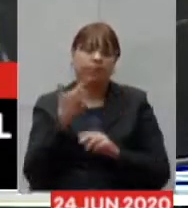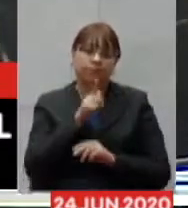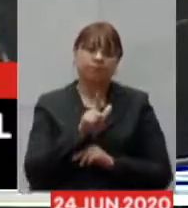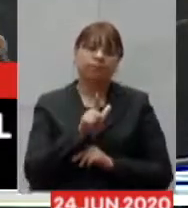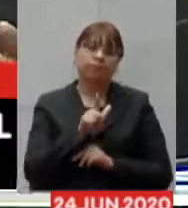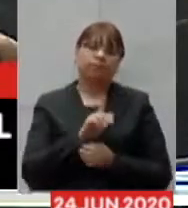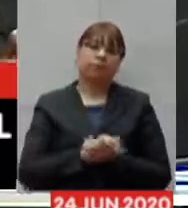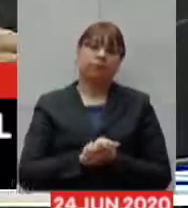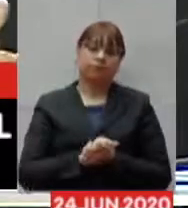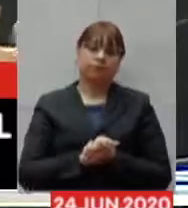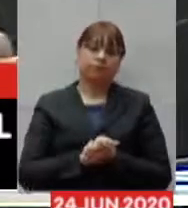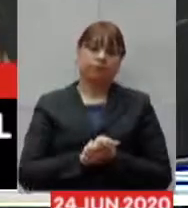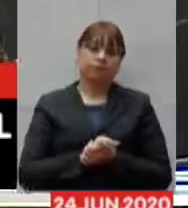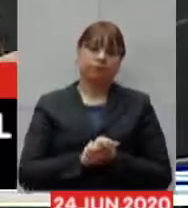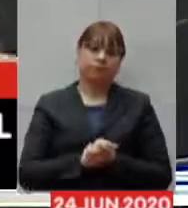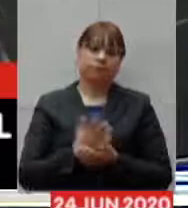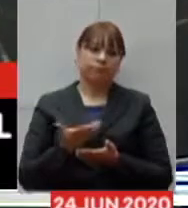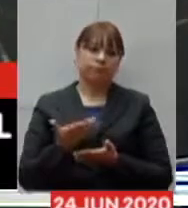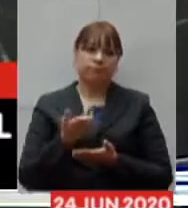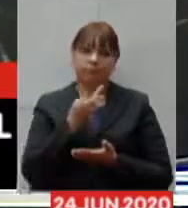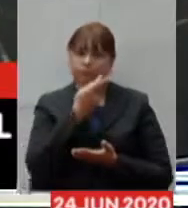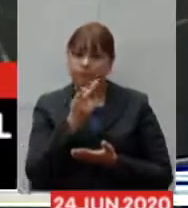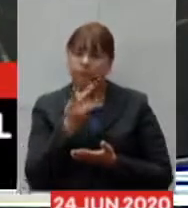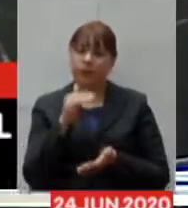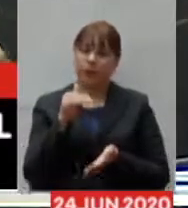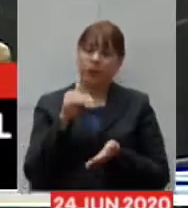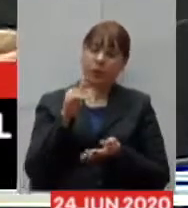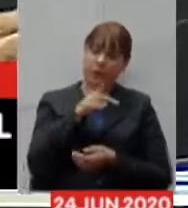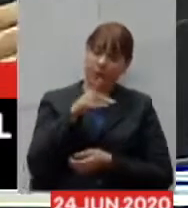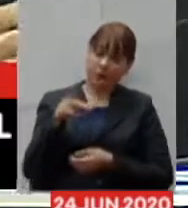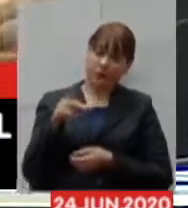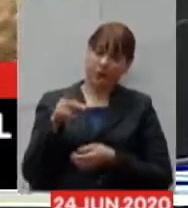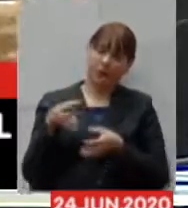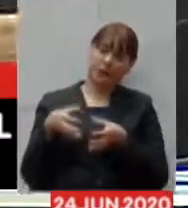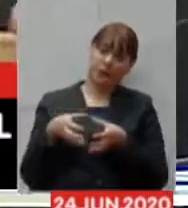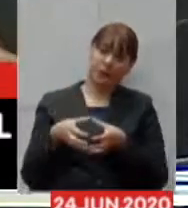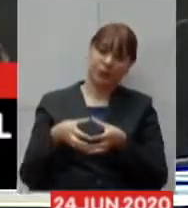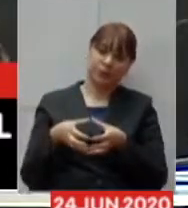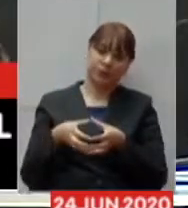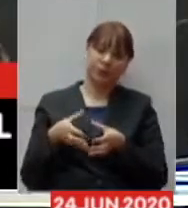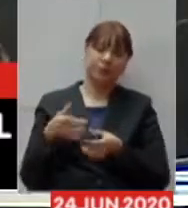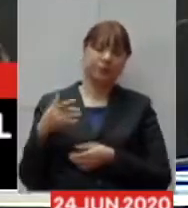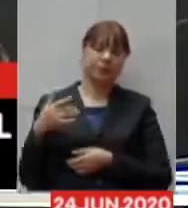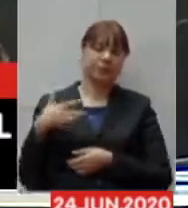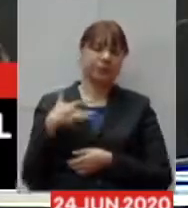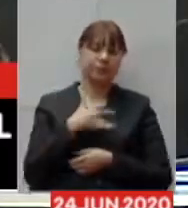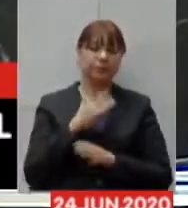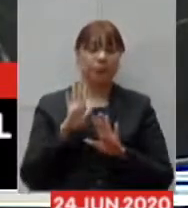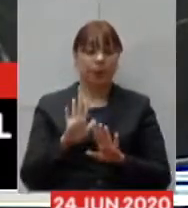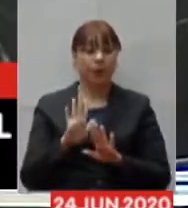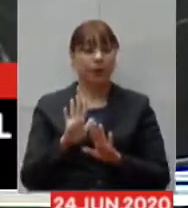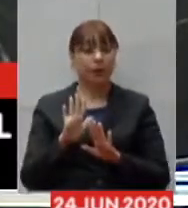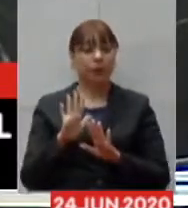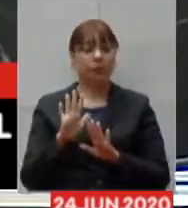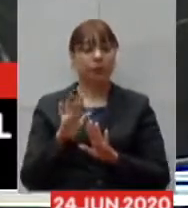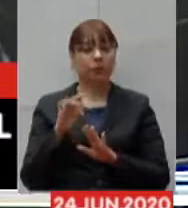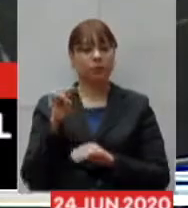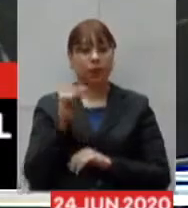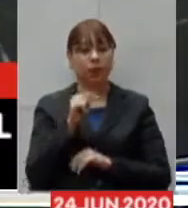que a gente possa visitá-lo como presidente da comissão de saúde mas as explicações do secretário Otto elas me